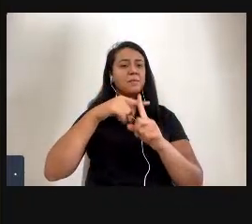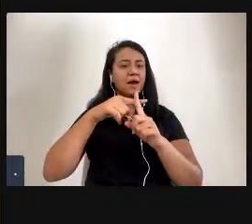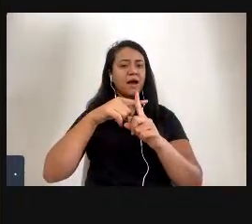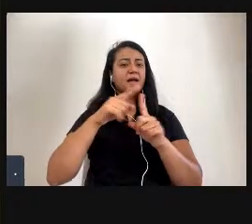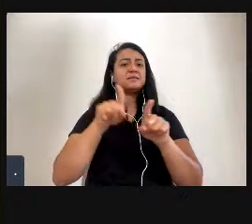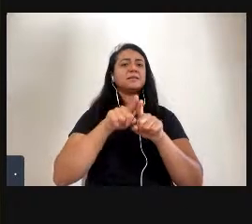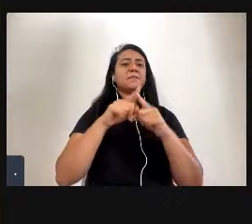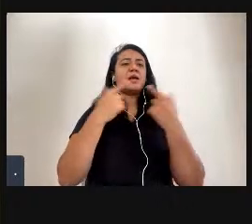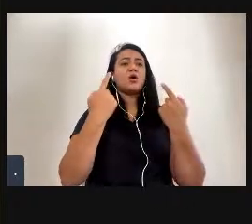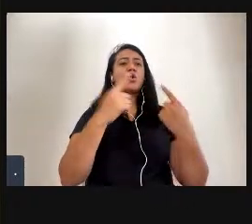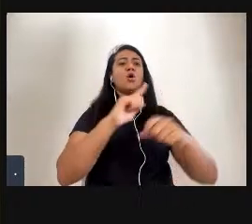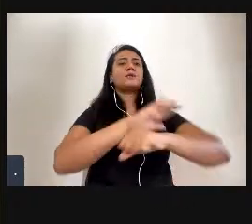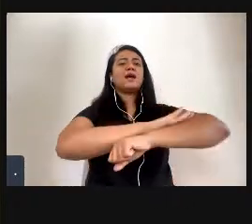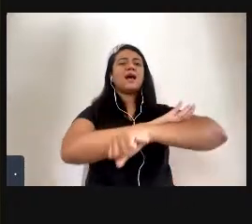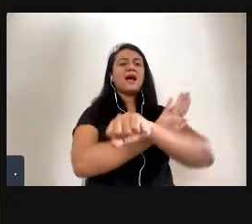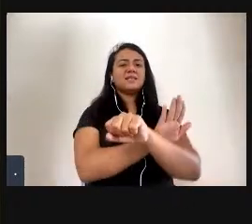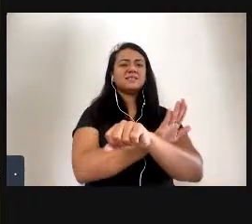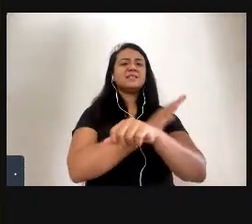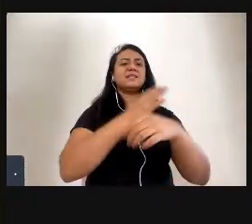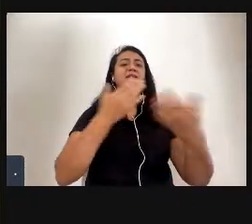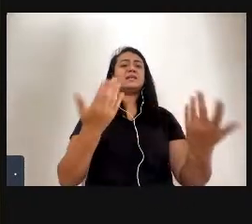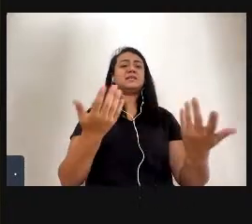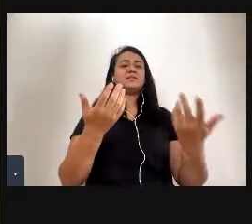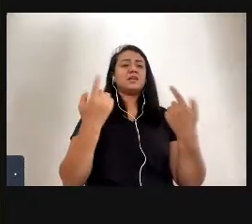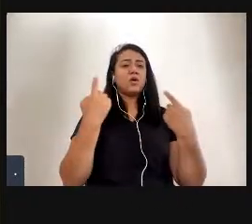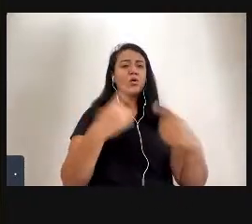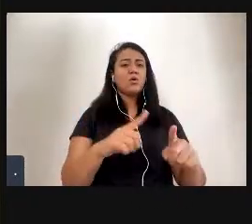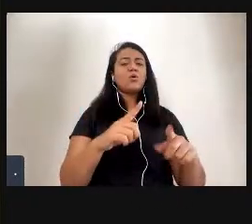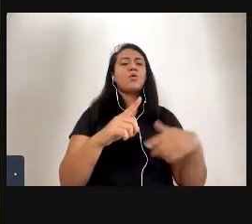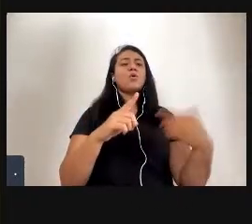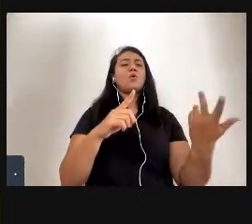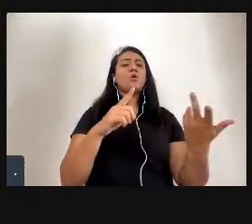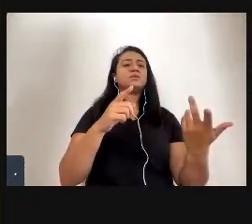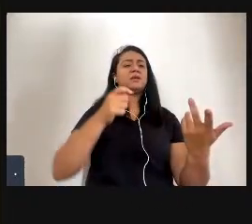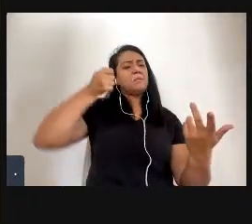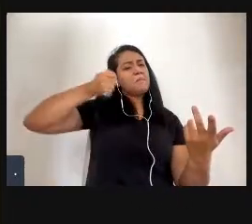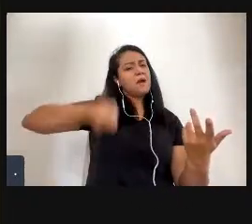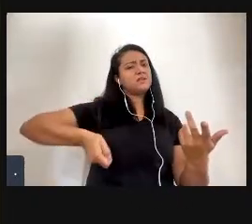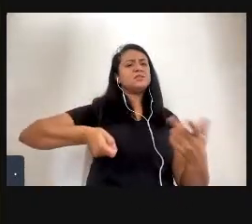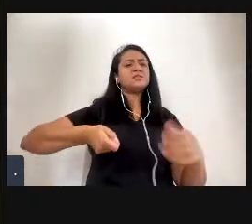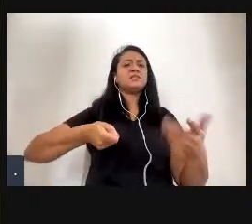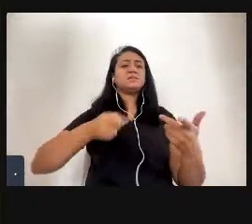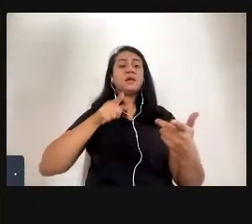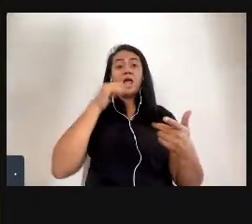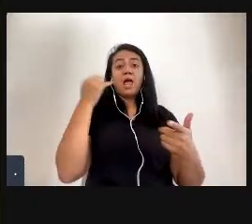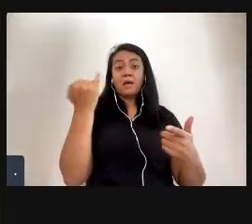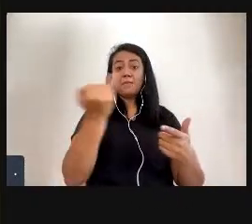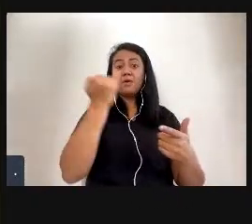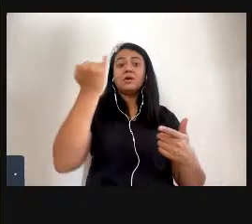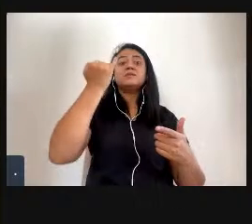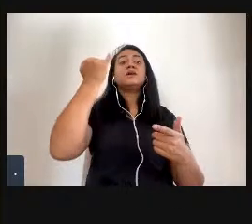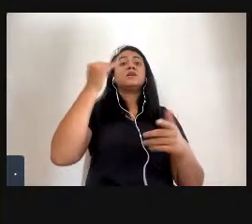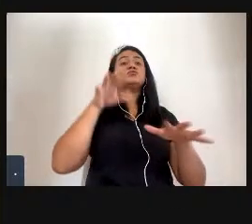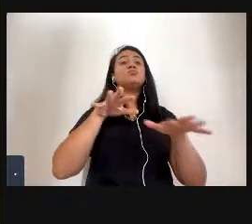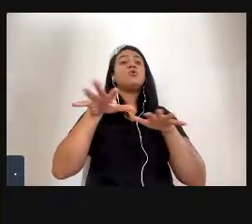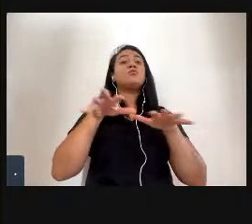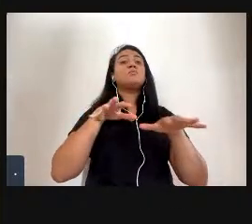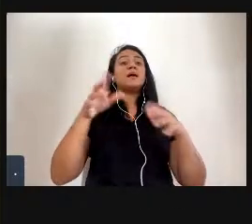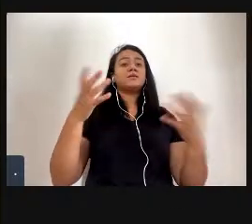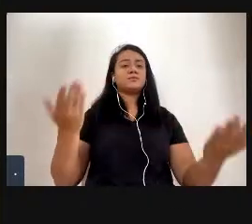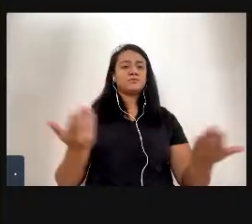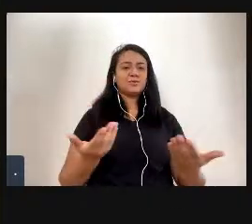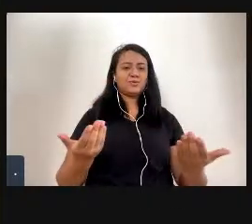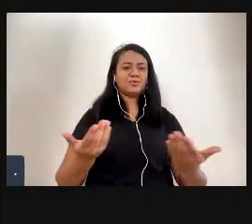anticapitalista, antipatriarcal, todas essas lutas que são tão importantes no mundo de hoje.